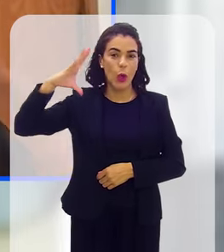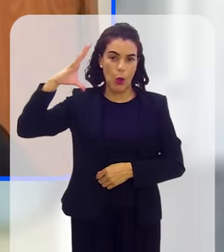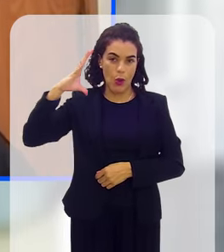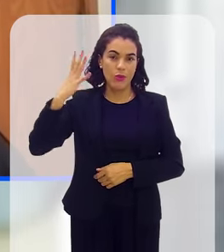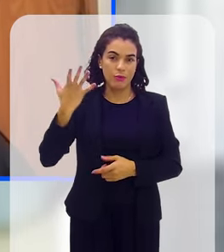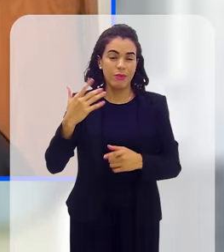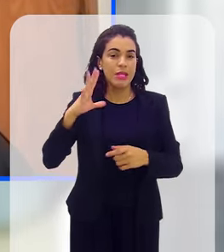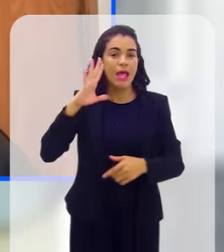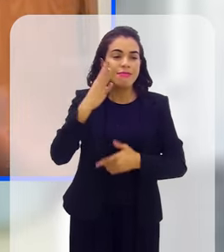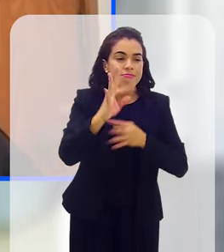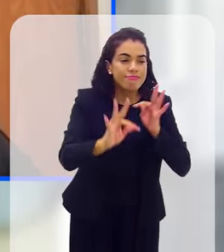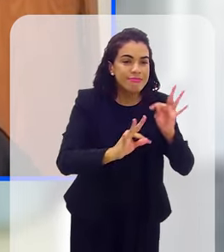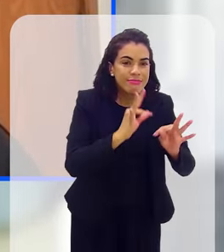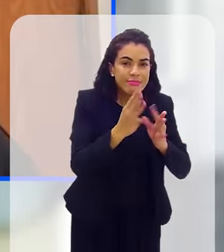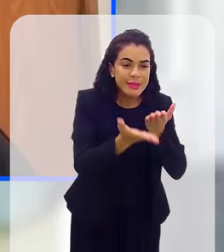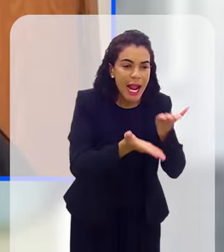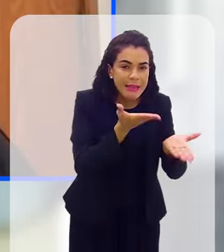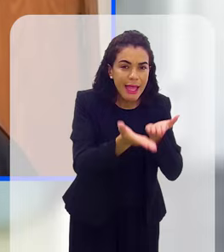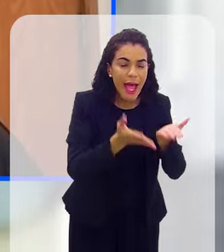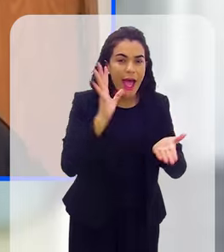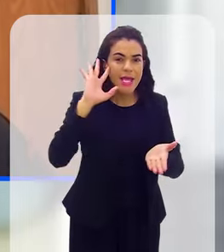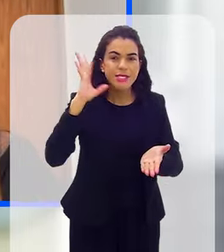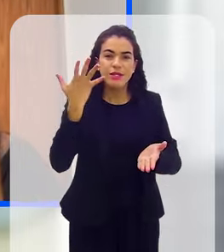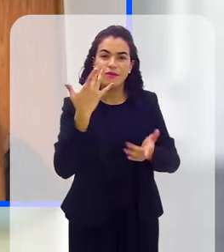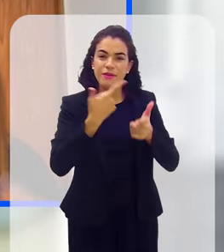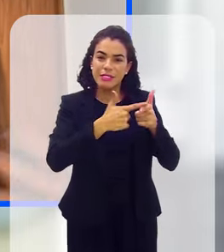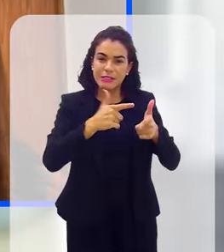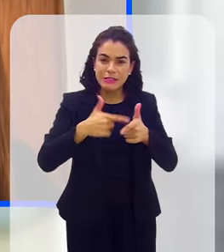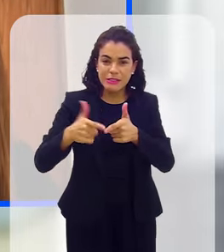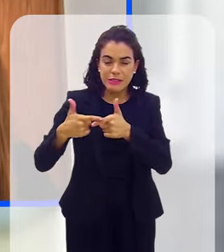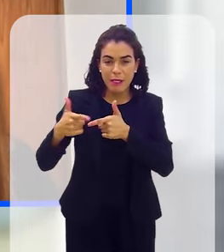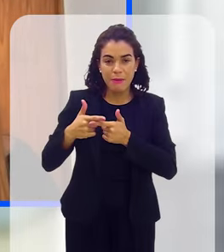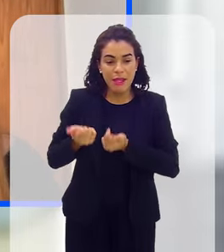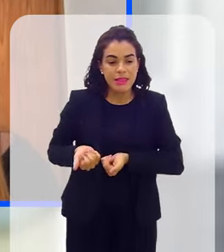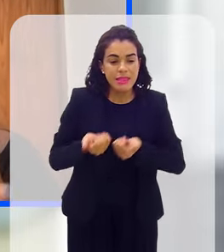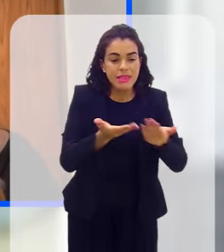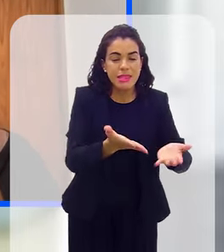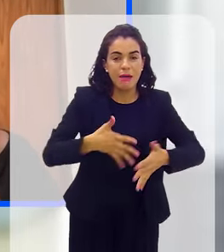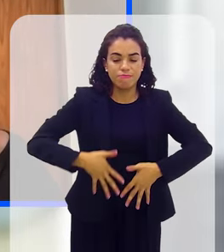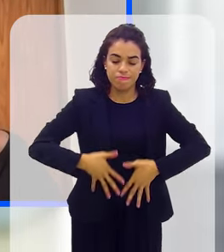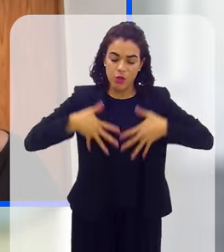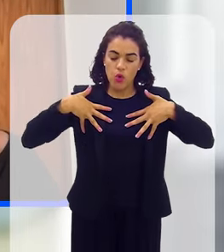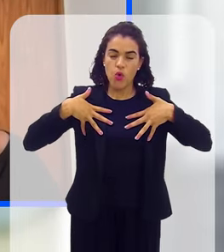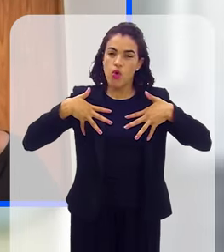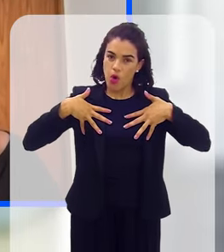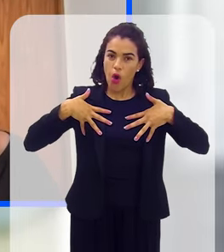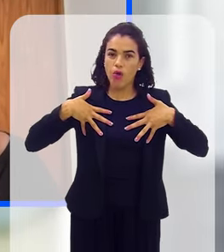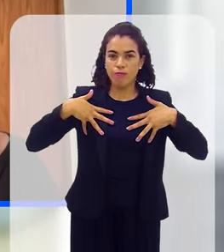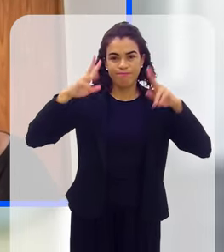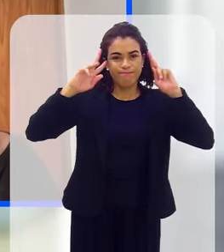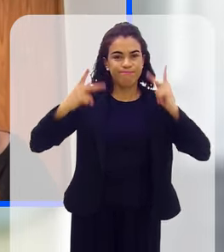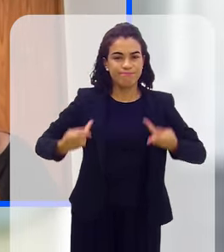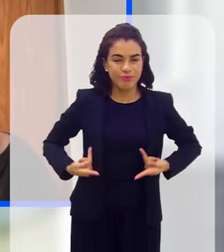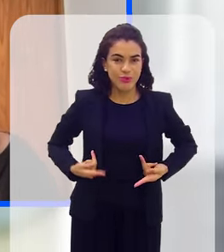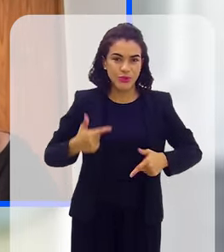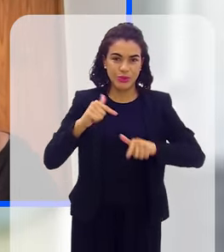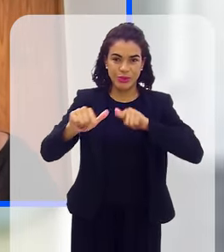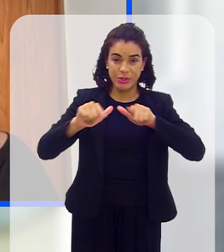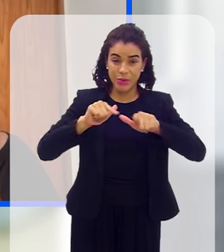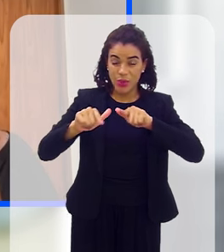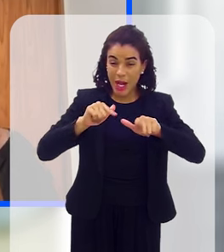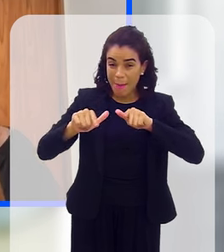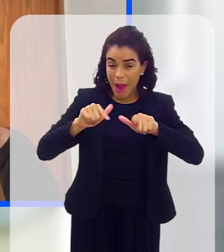isso, tratar isso, poder mexer um pouco com a dignidade humana de inúmeros trabalhadores. E o trabalho